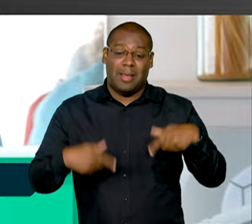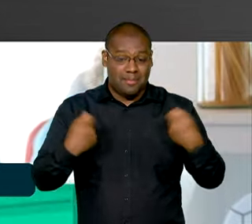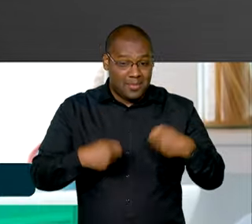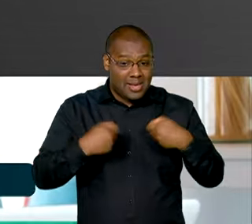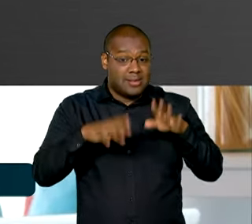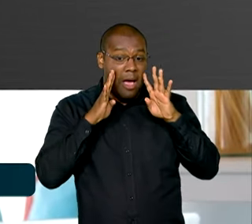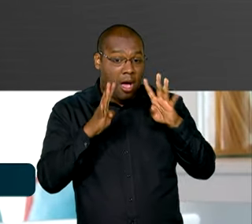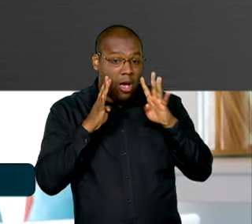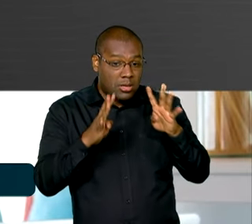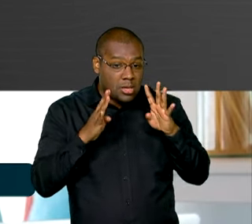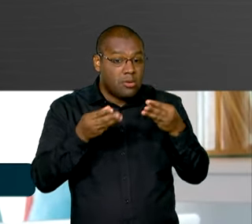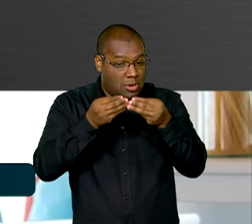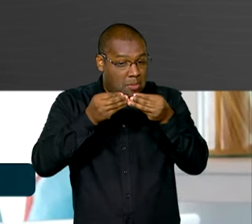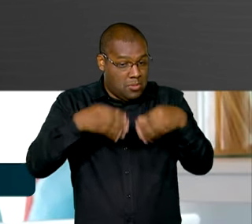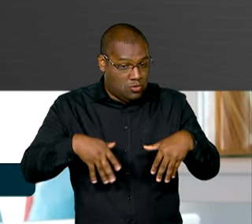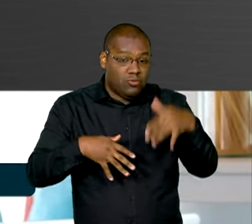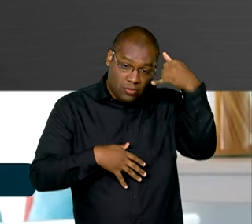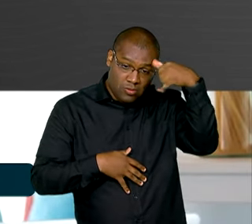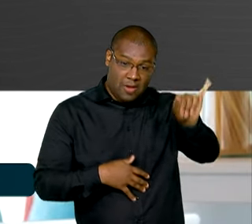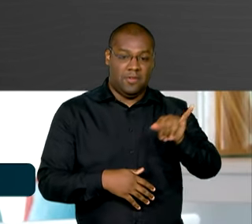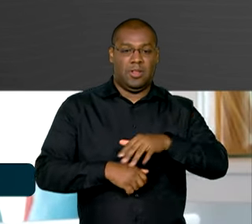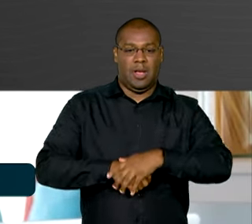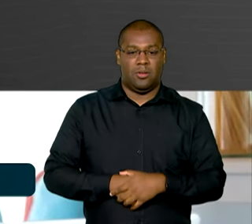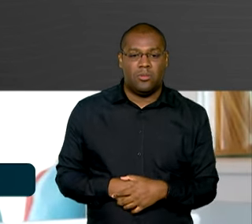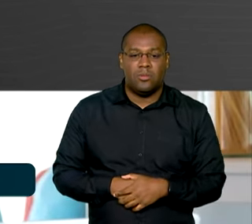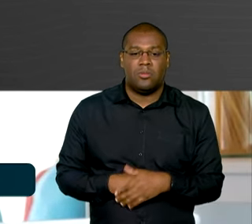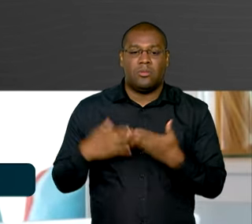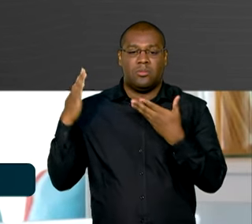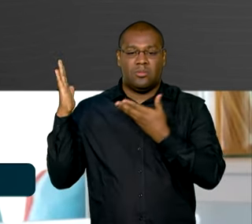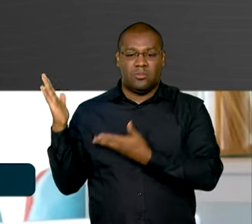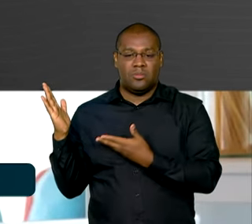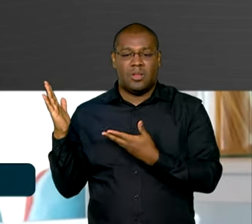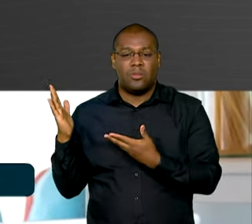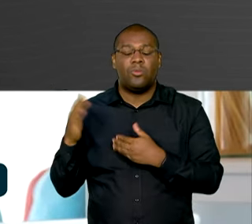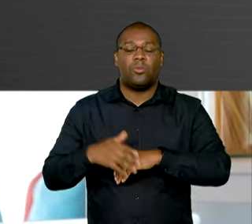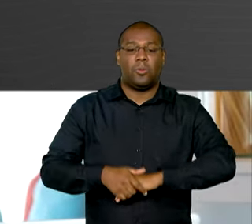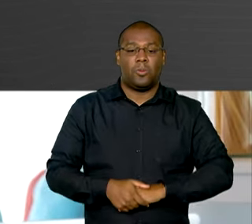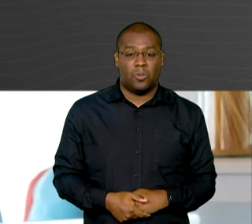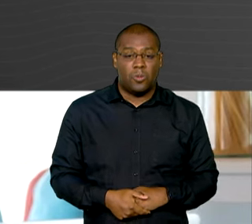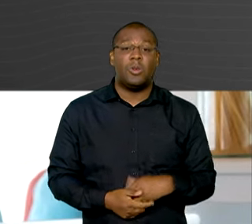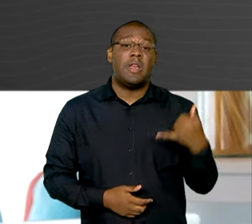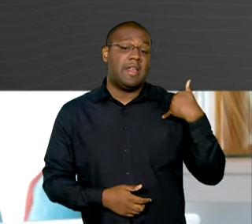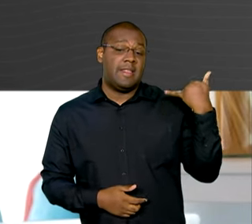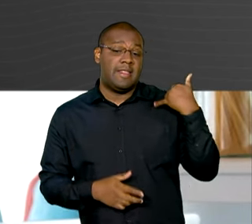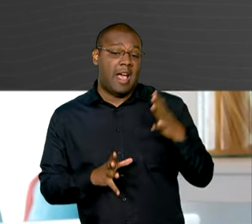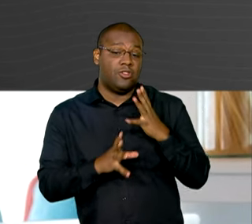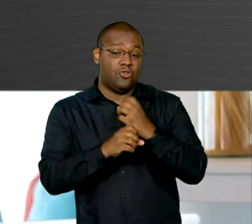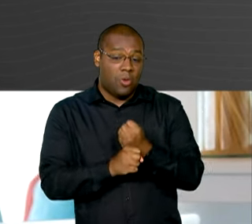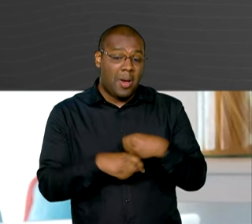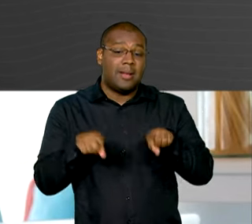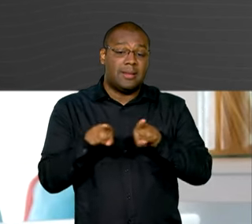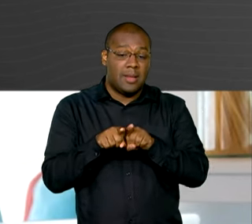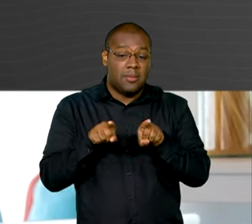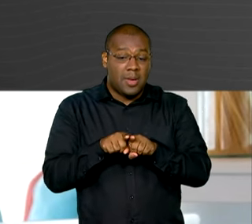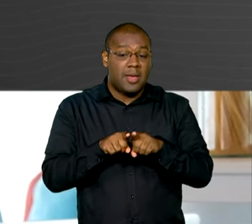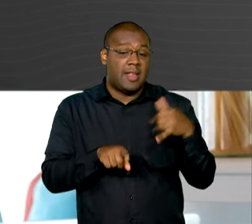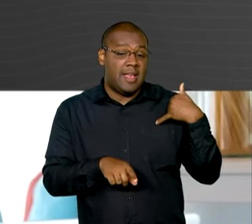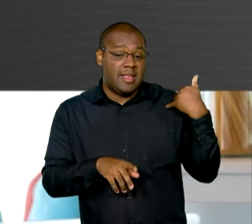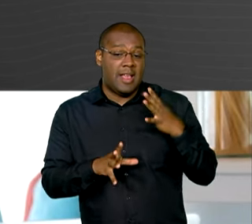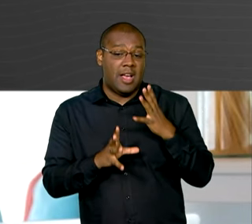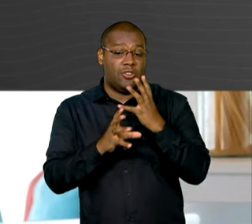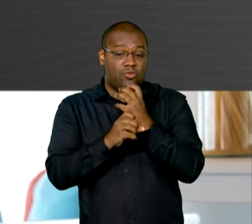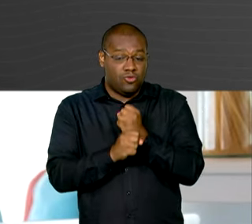sistema atual, é possível se aposentar por pontos, contabilizados a partir da soma da idade e do tempo de contribuição.